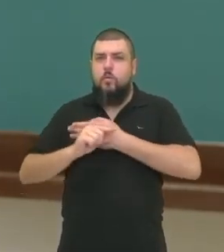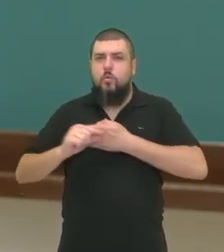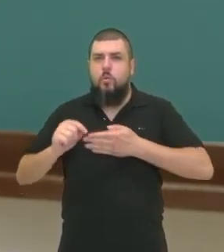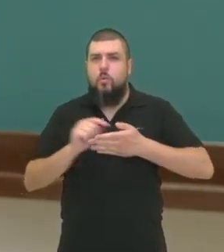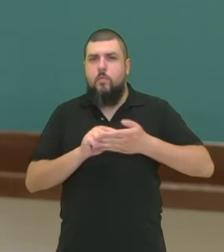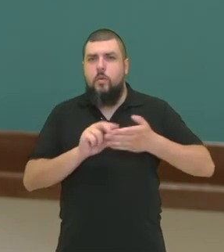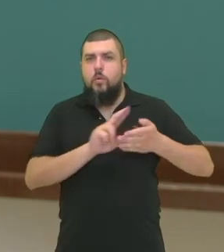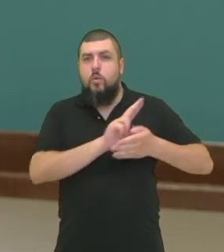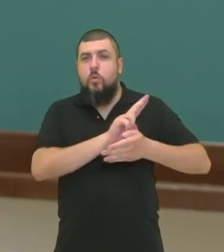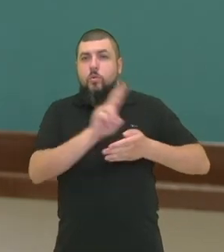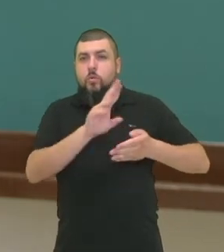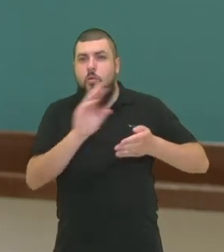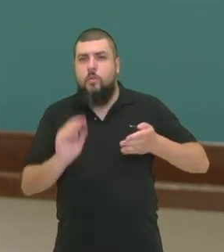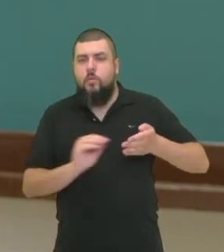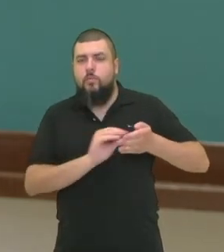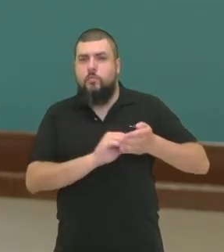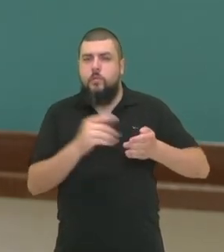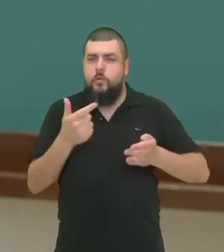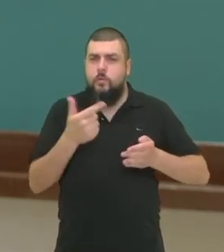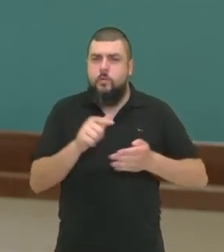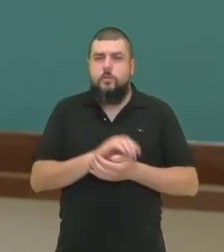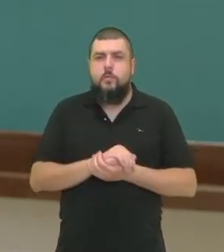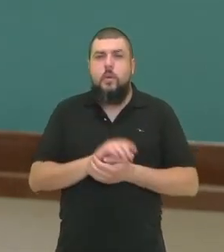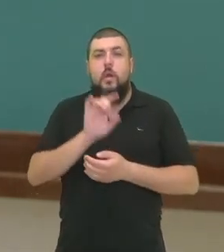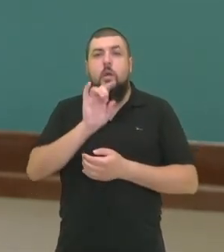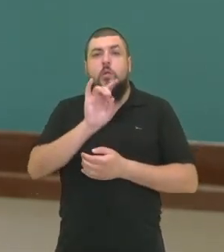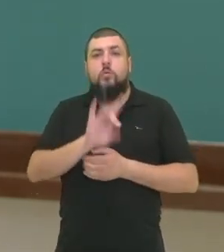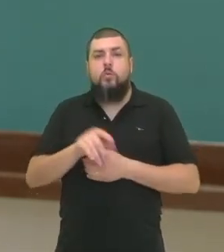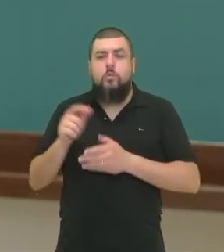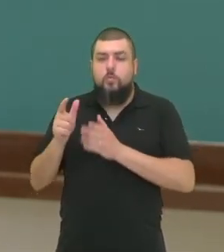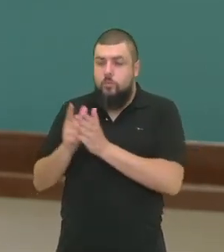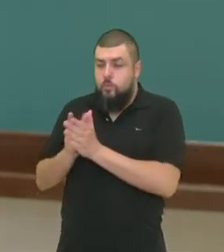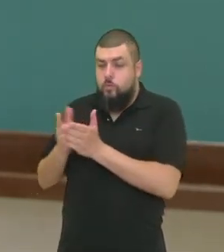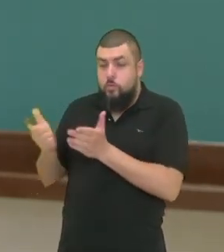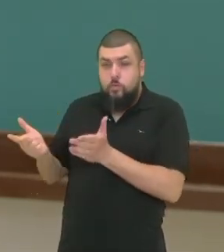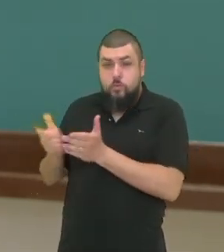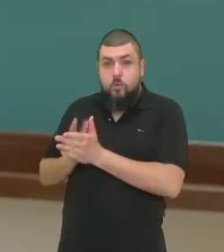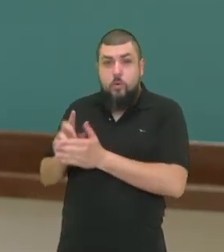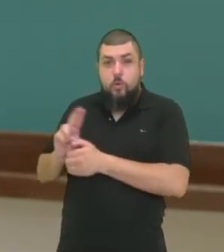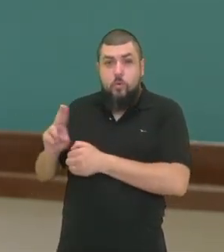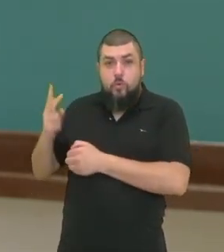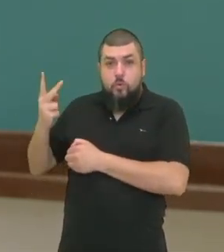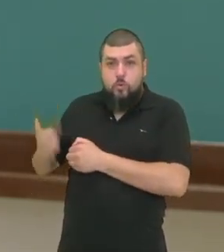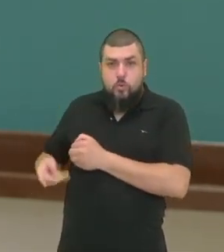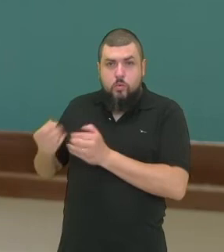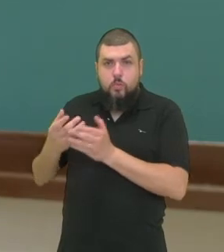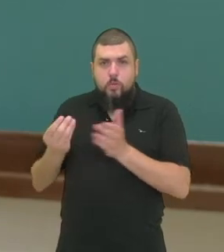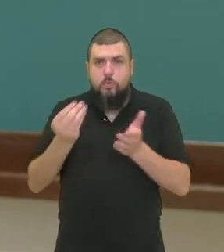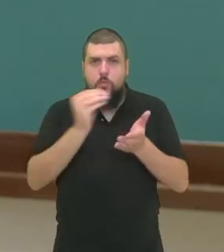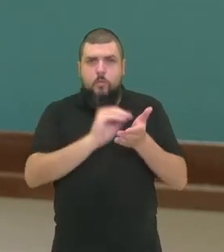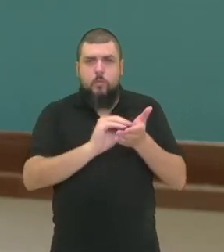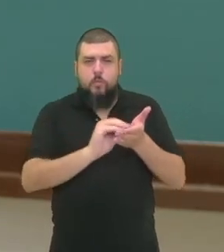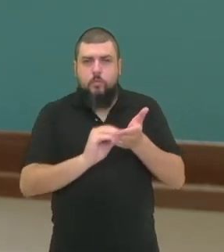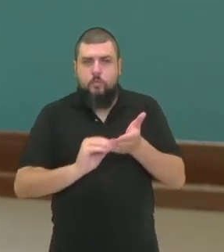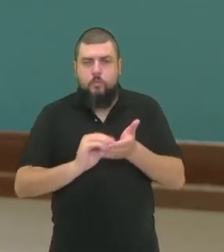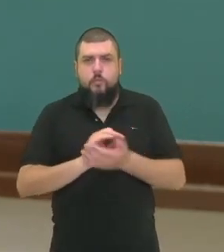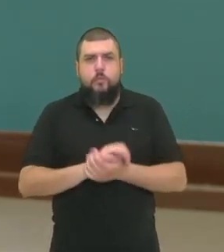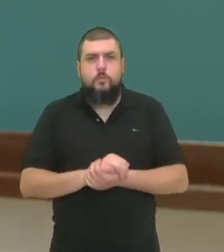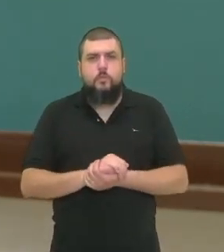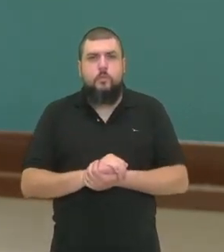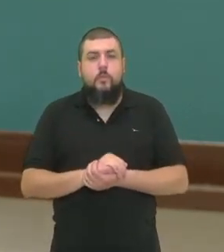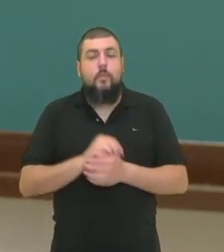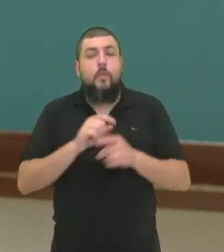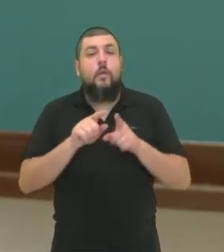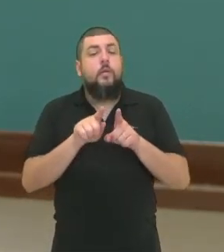apresentam a opinião do meio de comunicação, seja então o jornal, a revista, a rádio, etc. E também